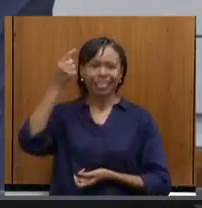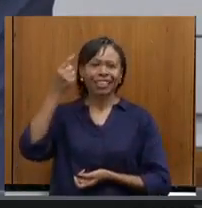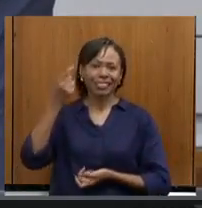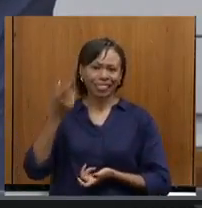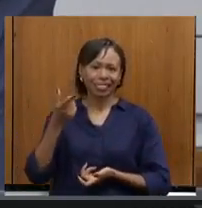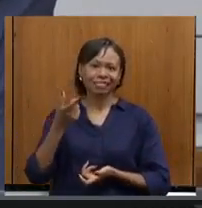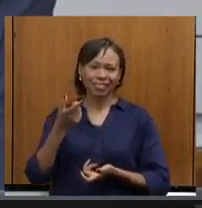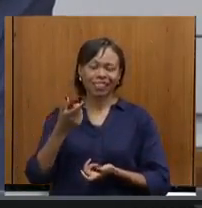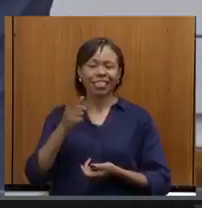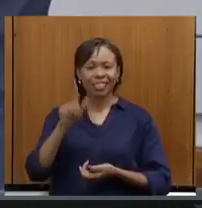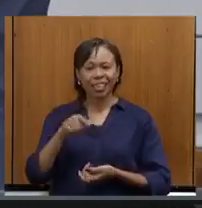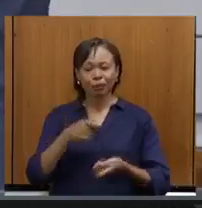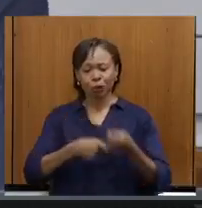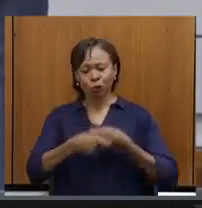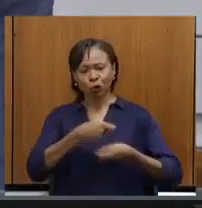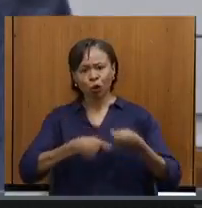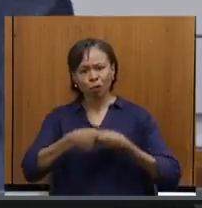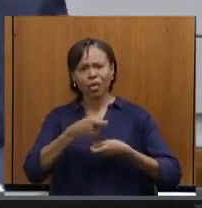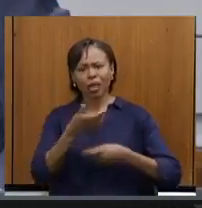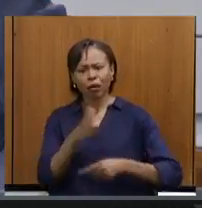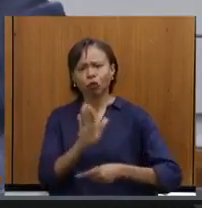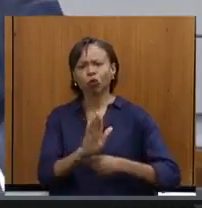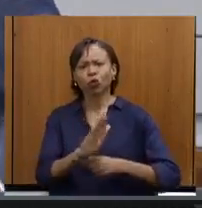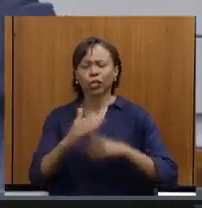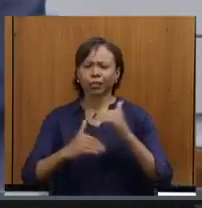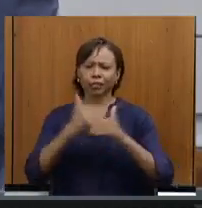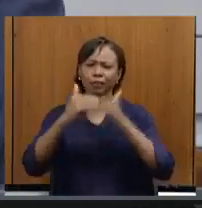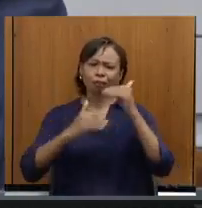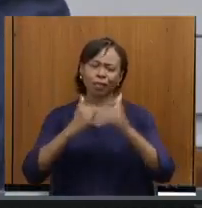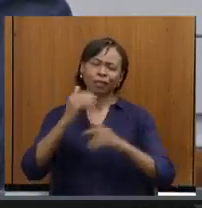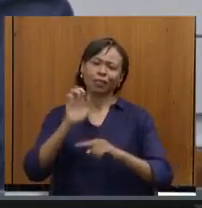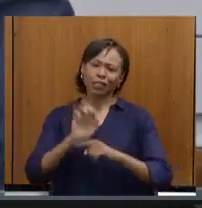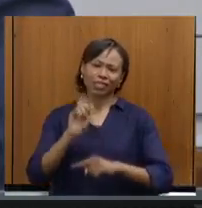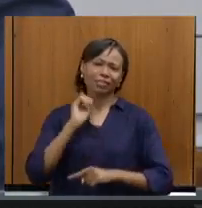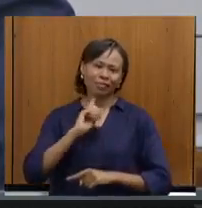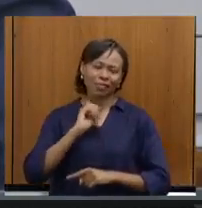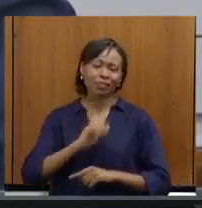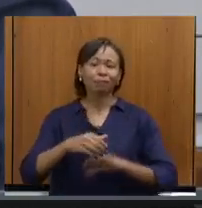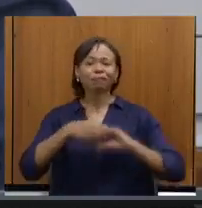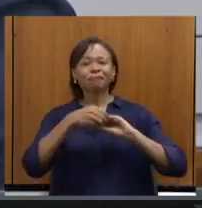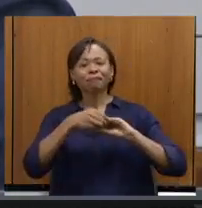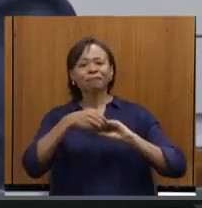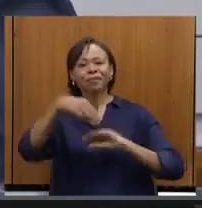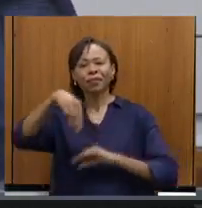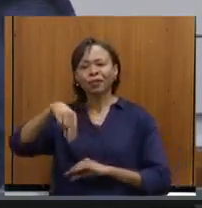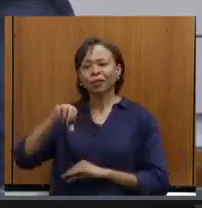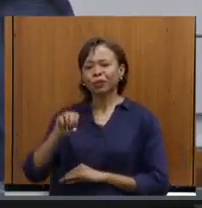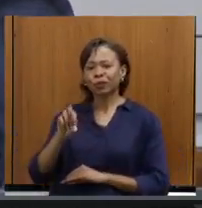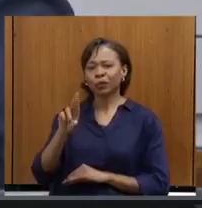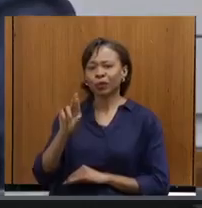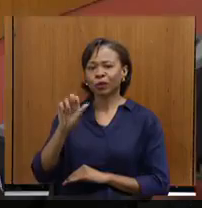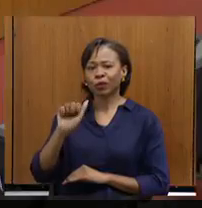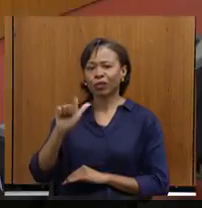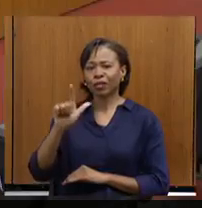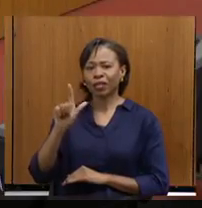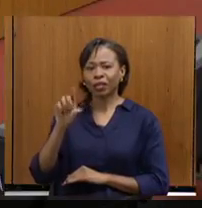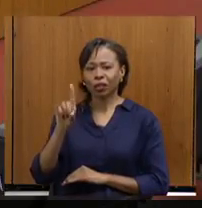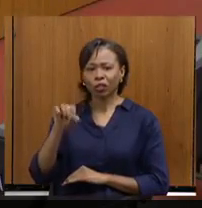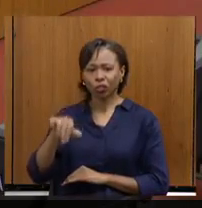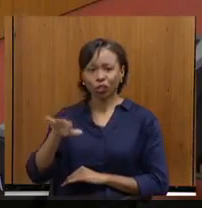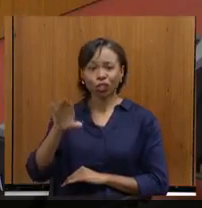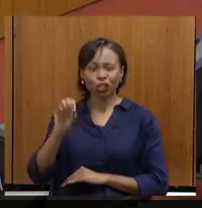contribui sobre a maneira com o desenvolvimento do nosso Estado. Saudar aqui o deputado Noraldino, que também acaba de